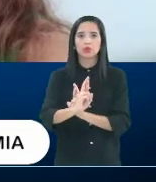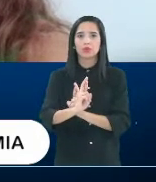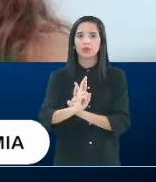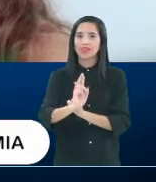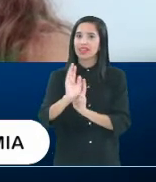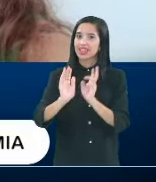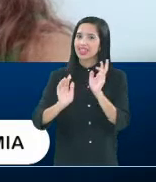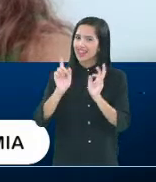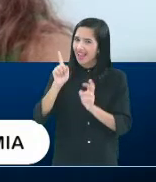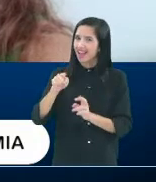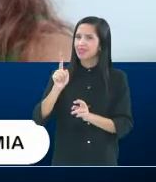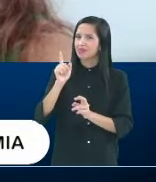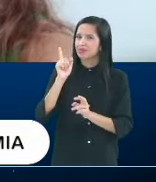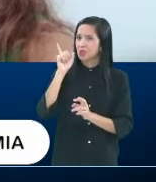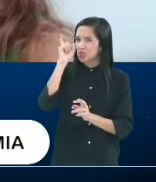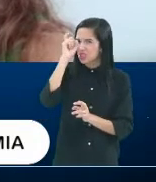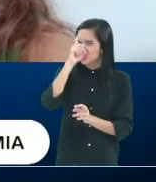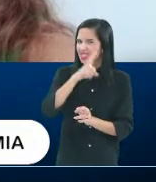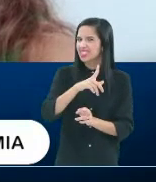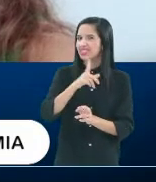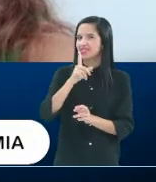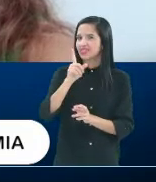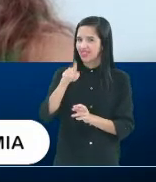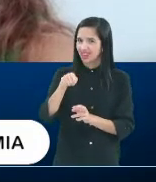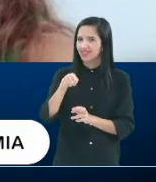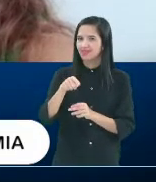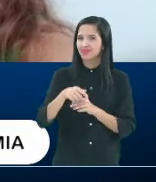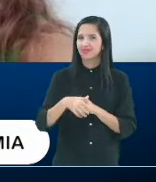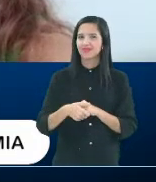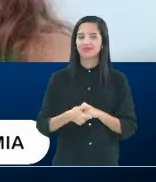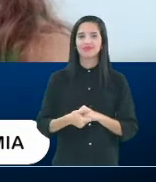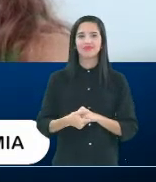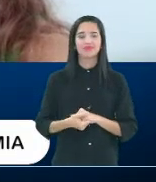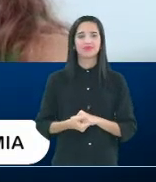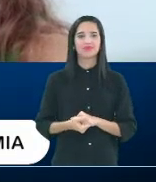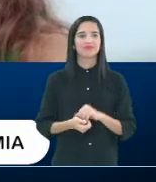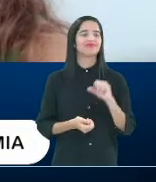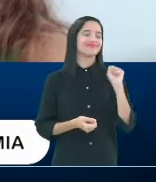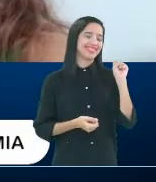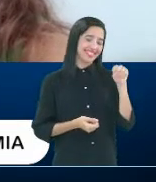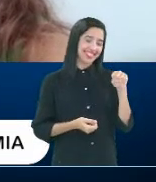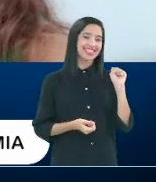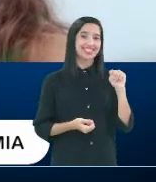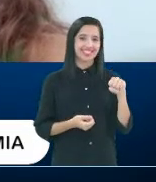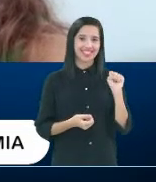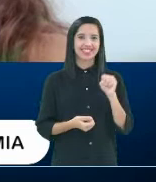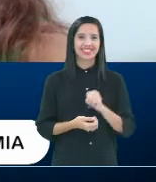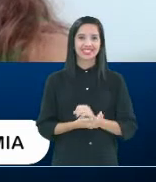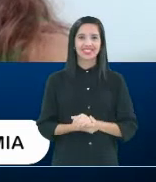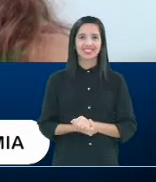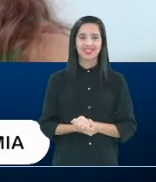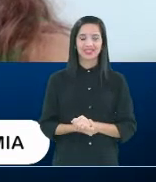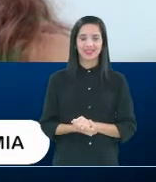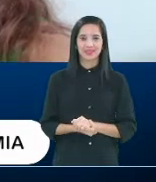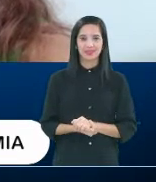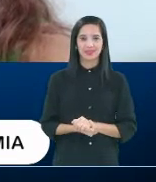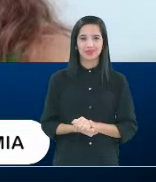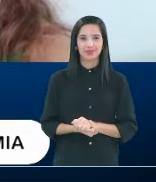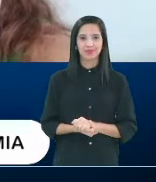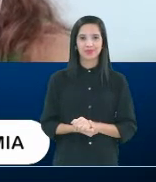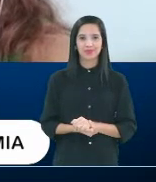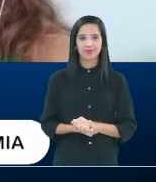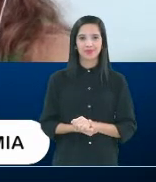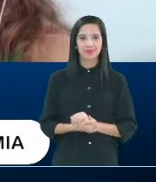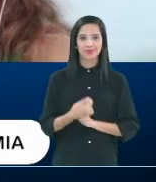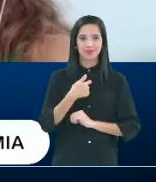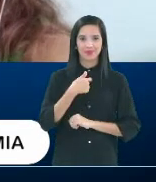convivência tem sido complicada, né, doutora? Sim. Mas é o